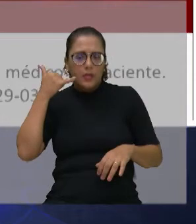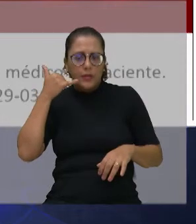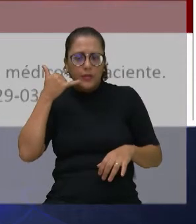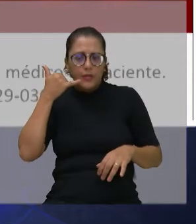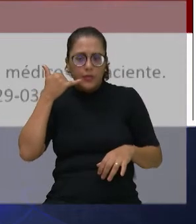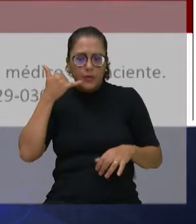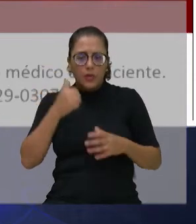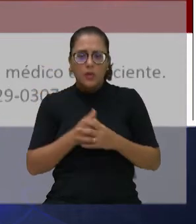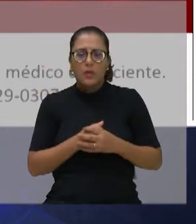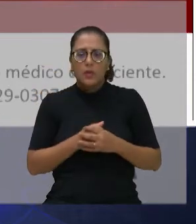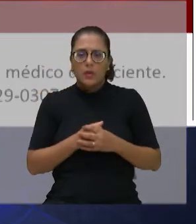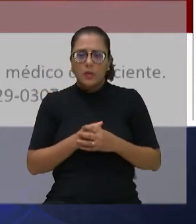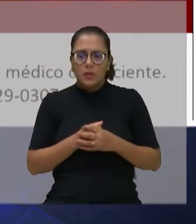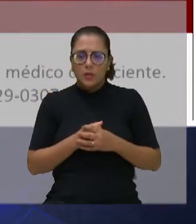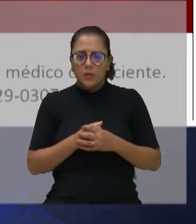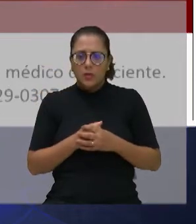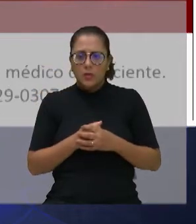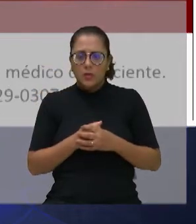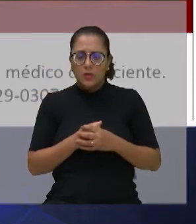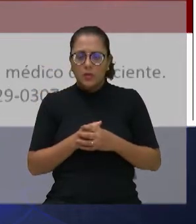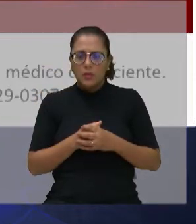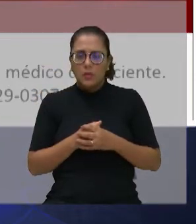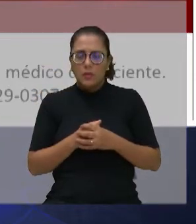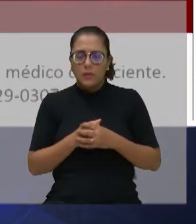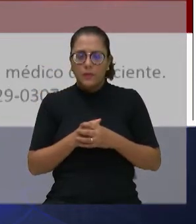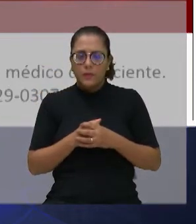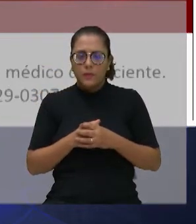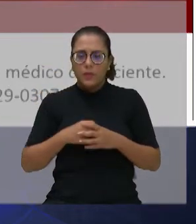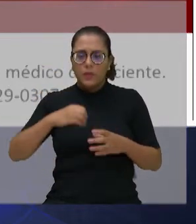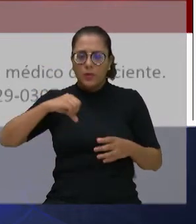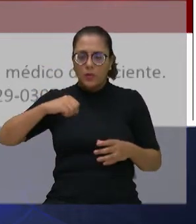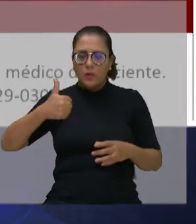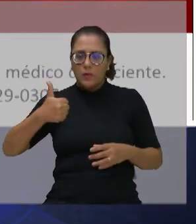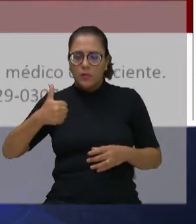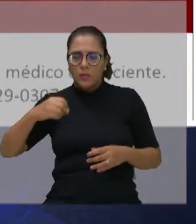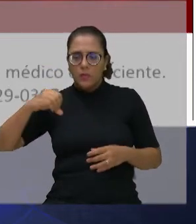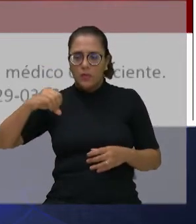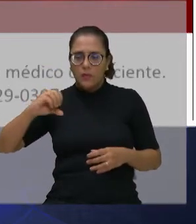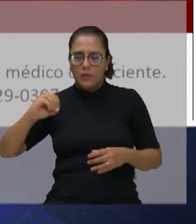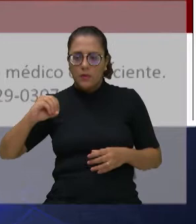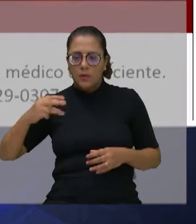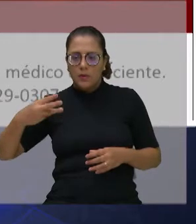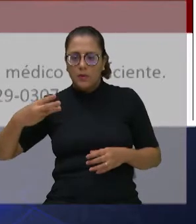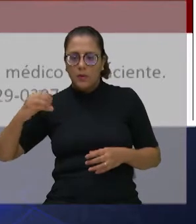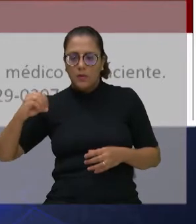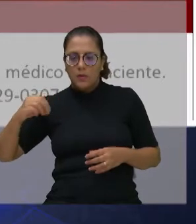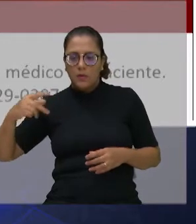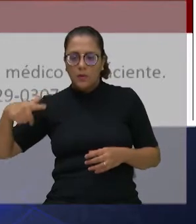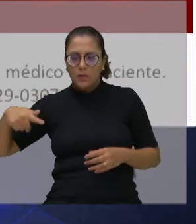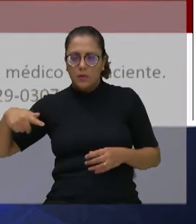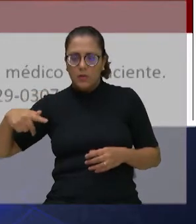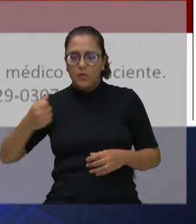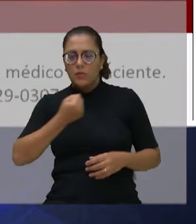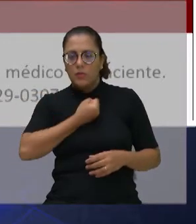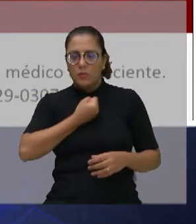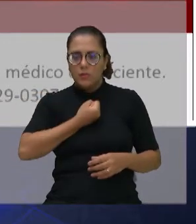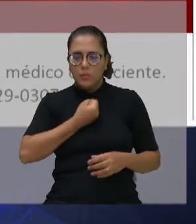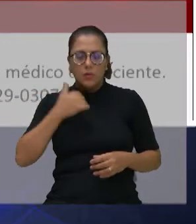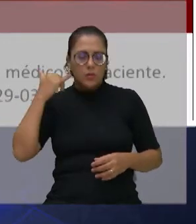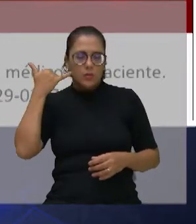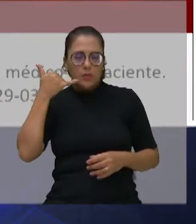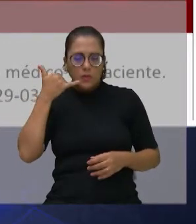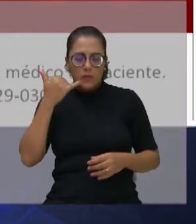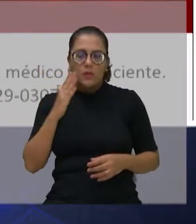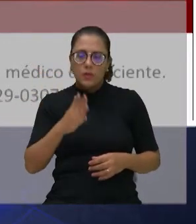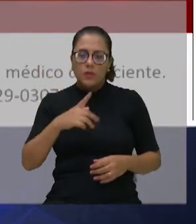-0307 para começar esse tratamento. E eu acho que já tem o tratamento, podemos